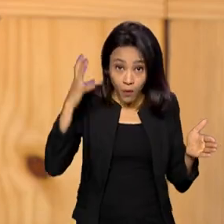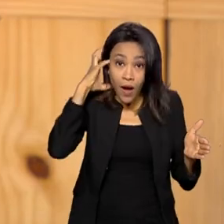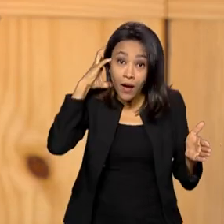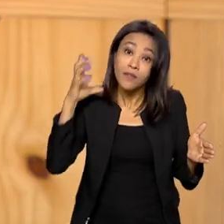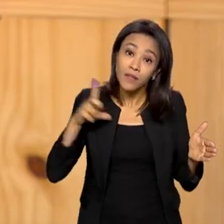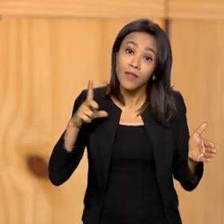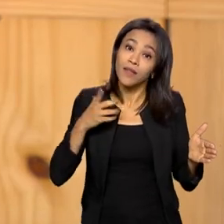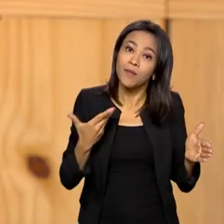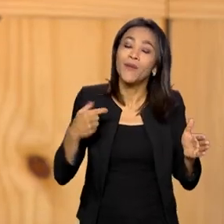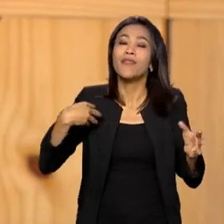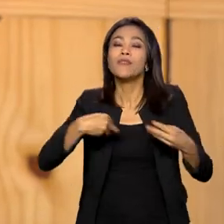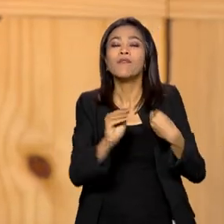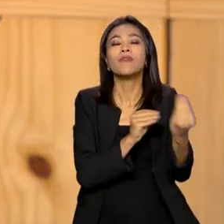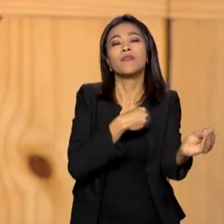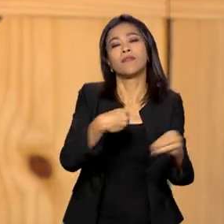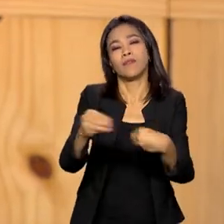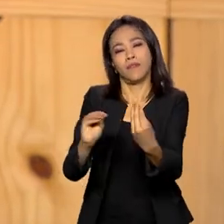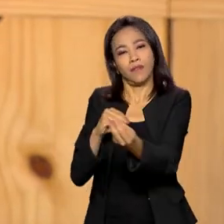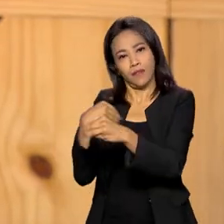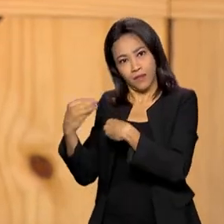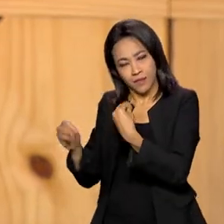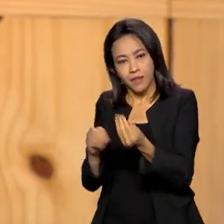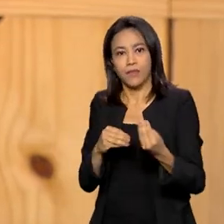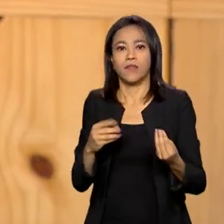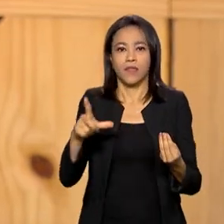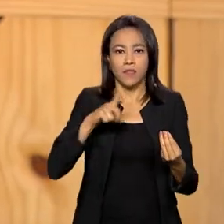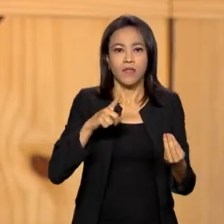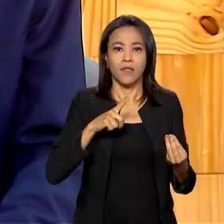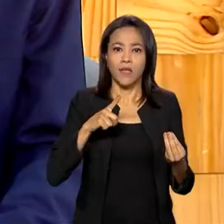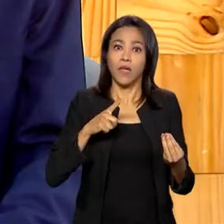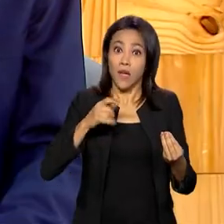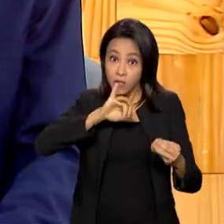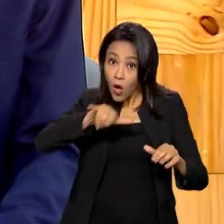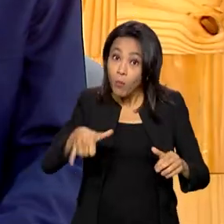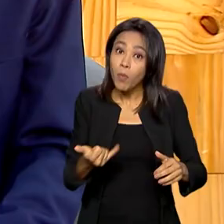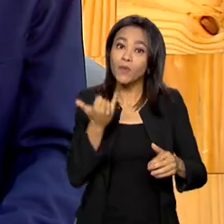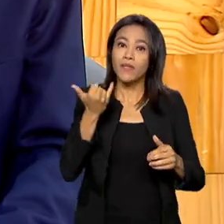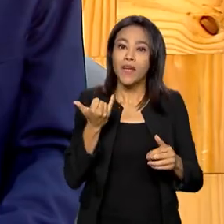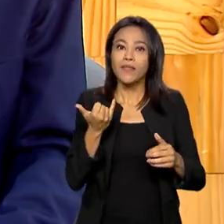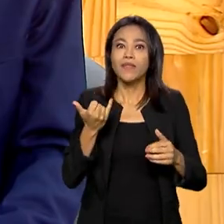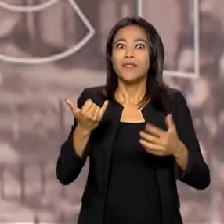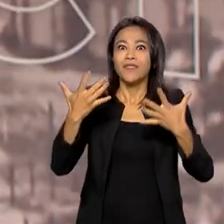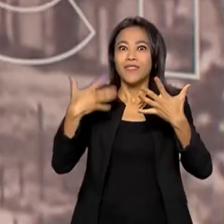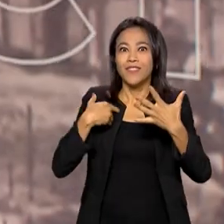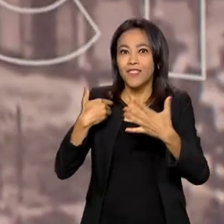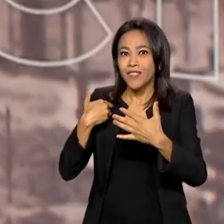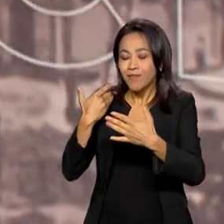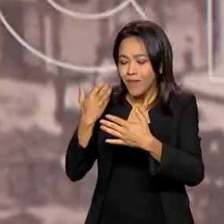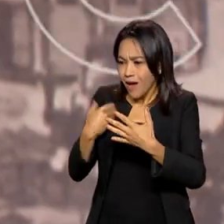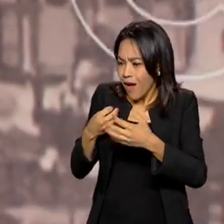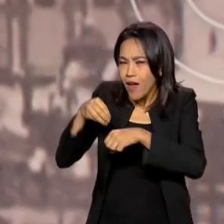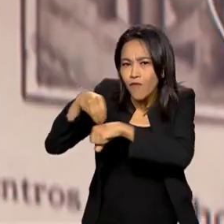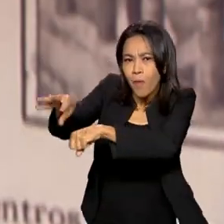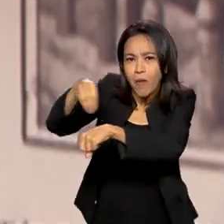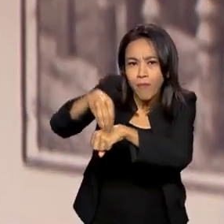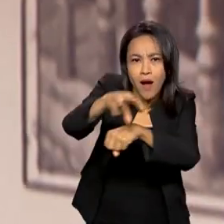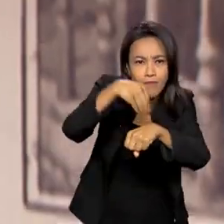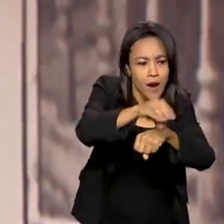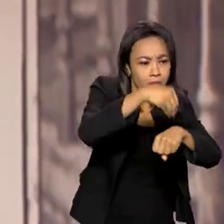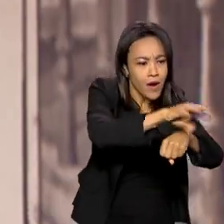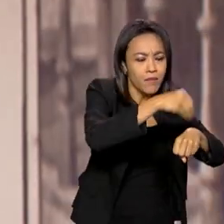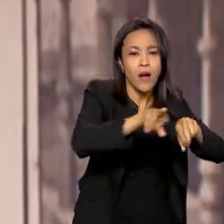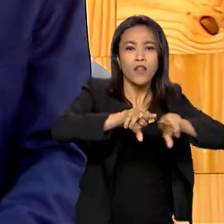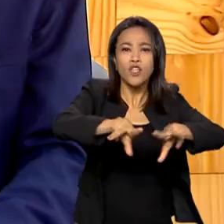flexibilidade e traz essa oportunidade de atender diferentes públicos. É, como o senhor colocou,